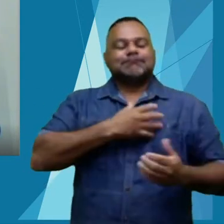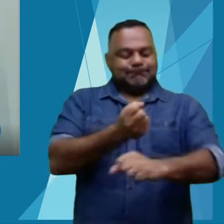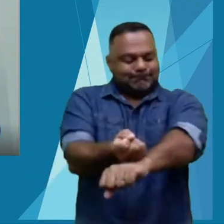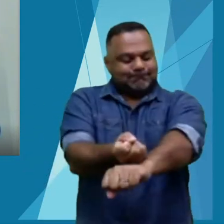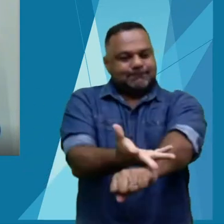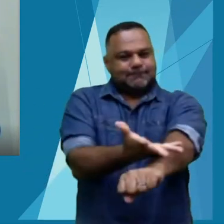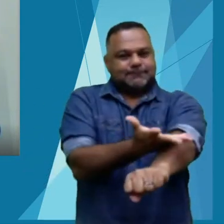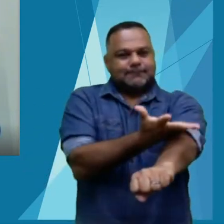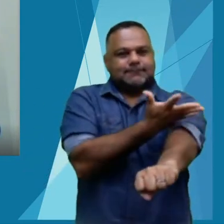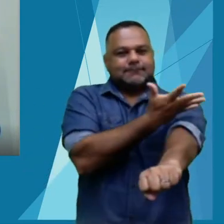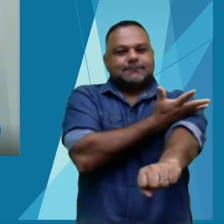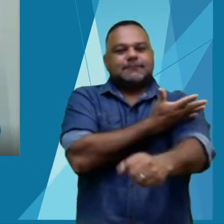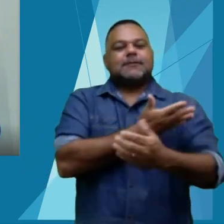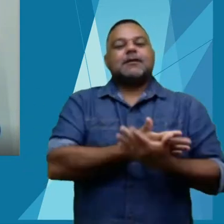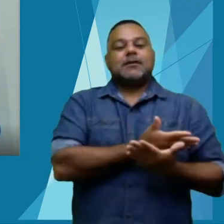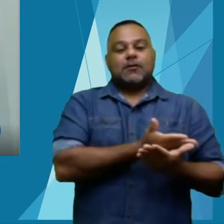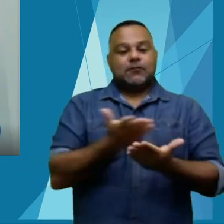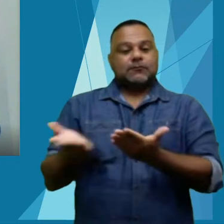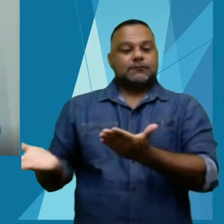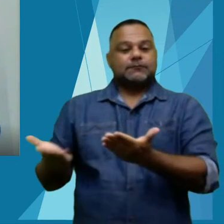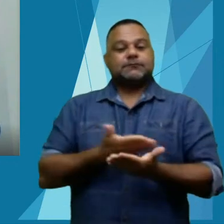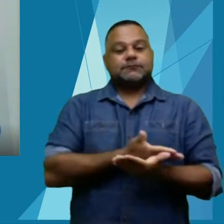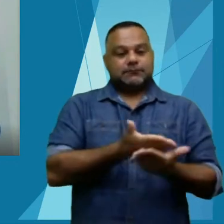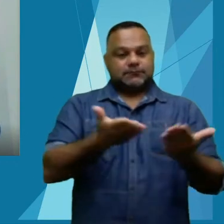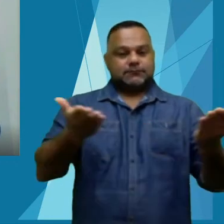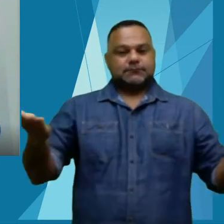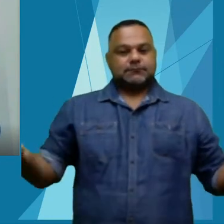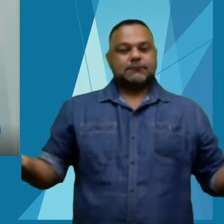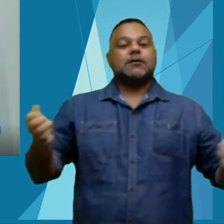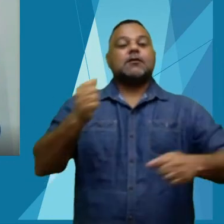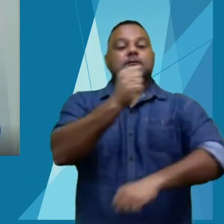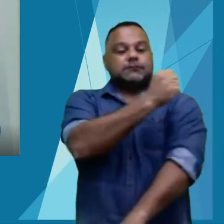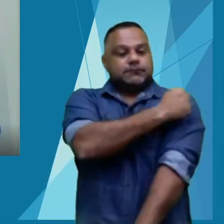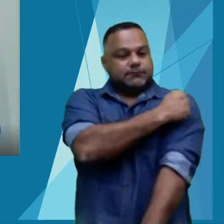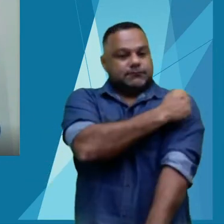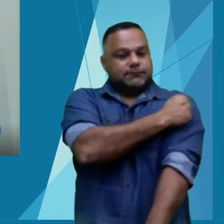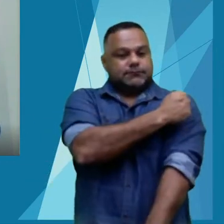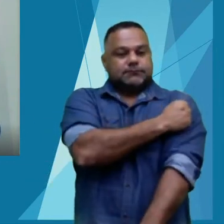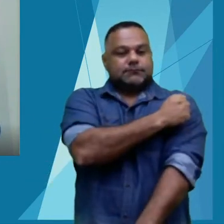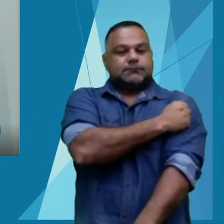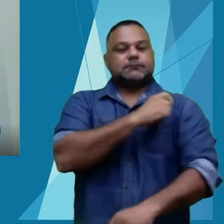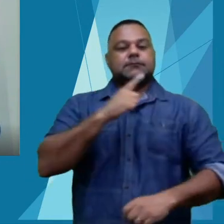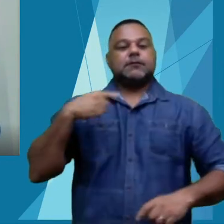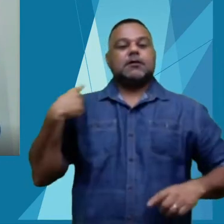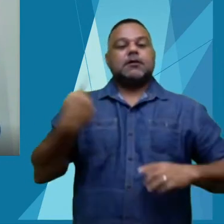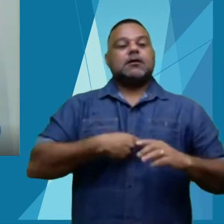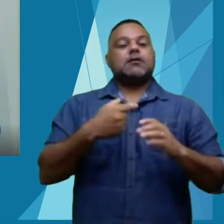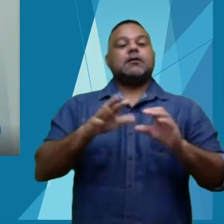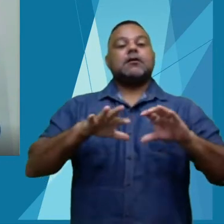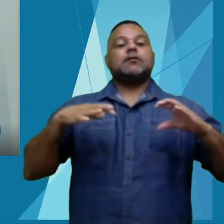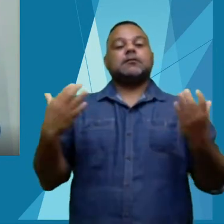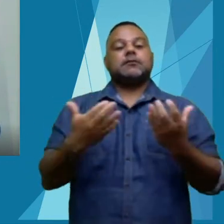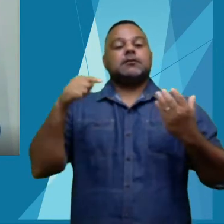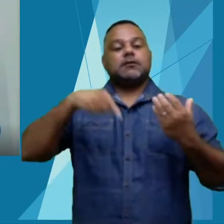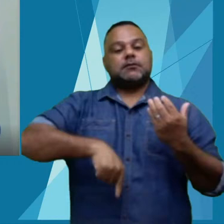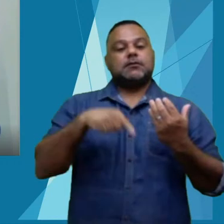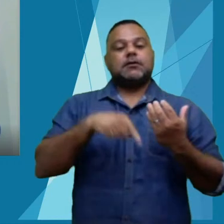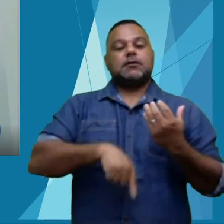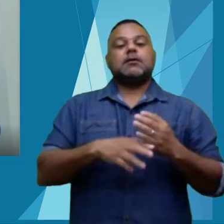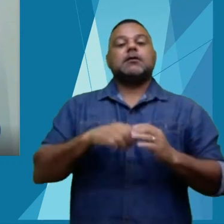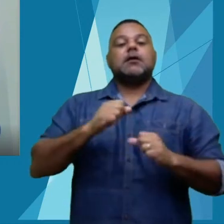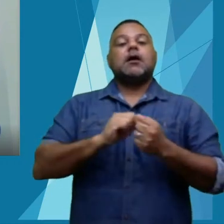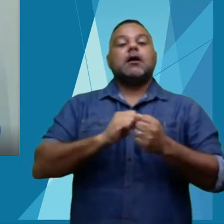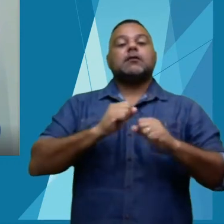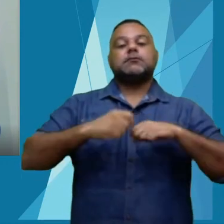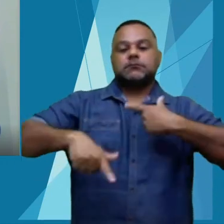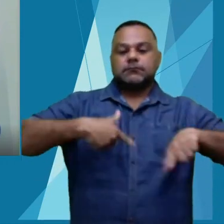que eu cumprimento todos os nossos estudantes, a nossa comunidade interna, servidores e